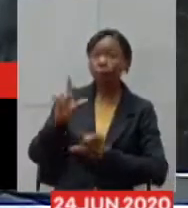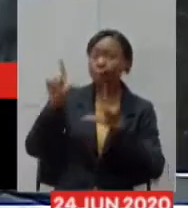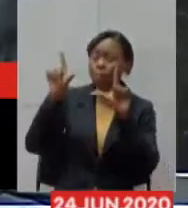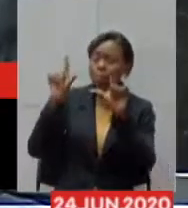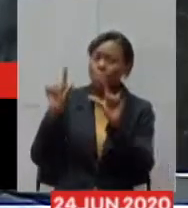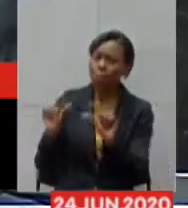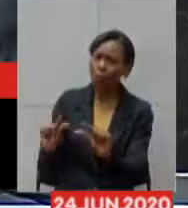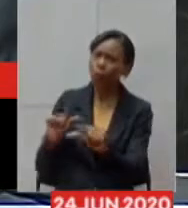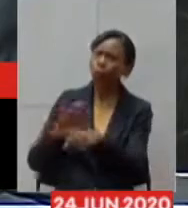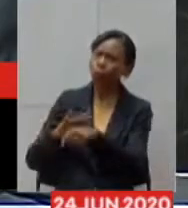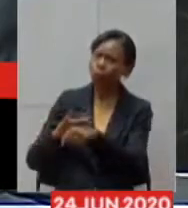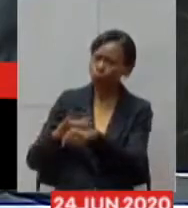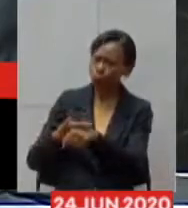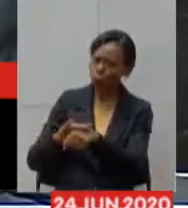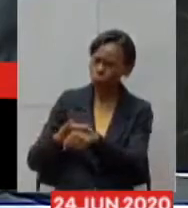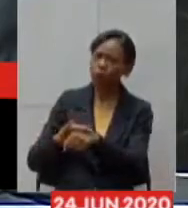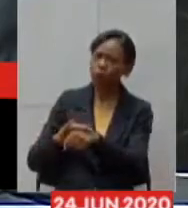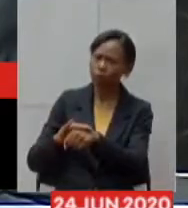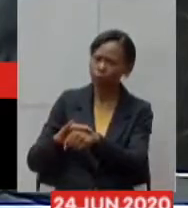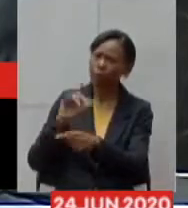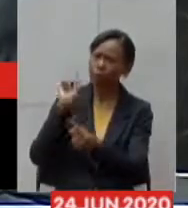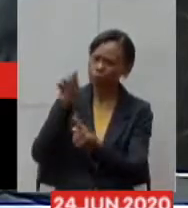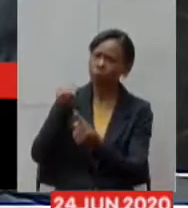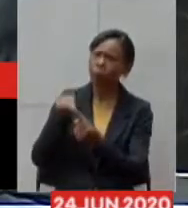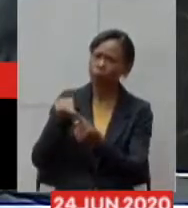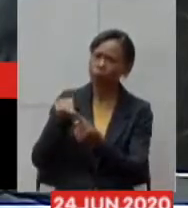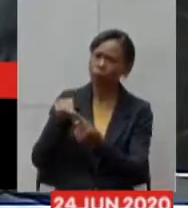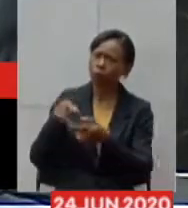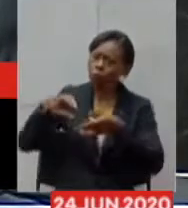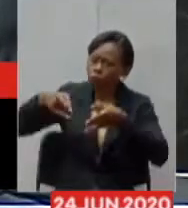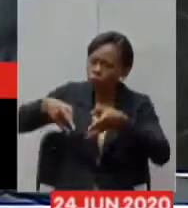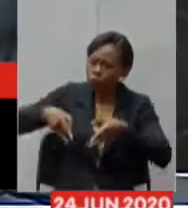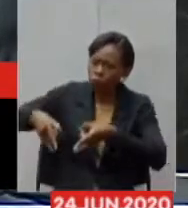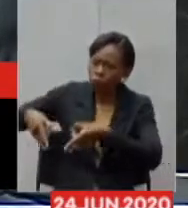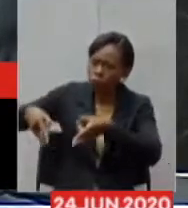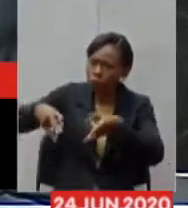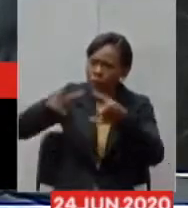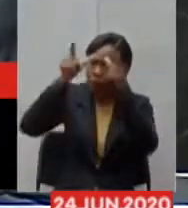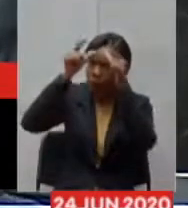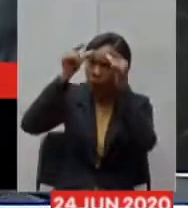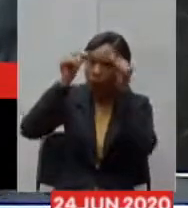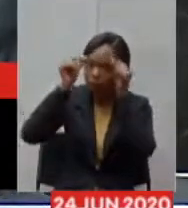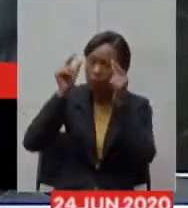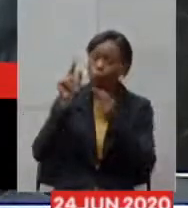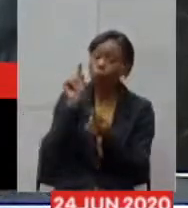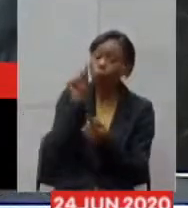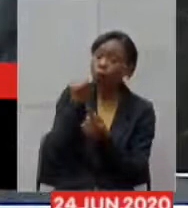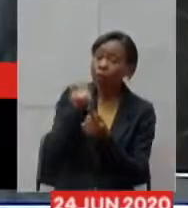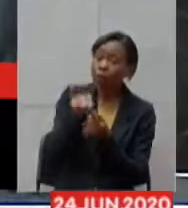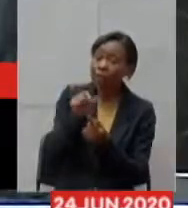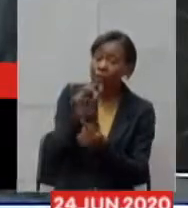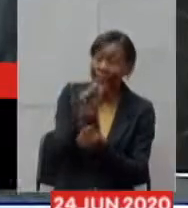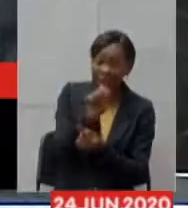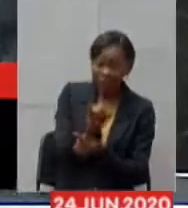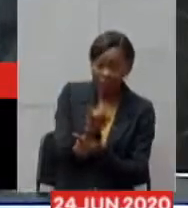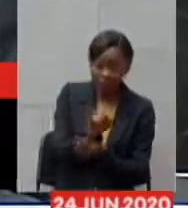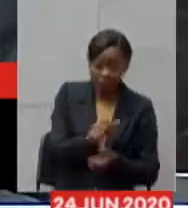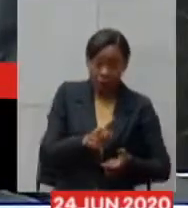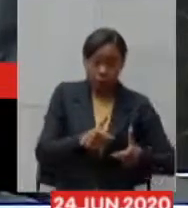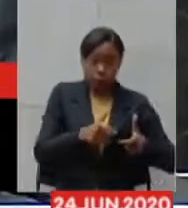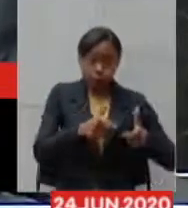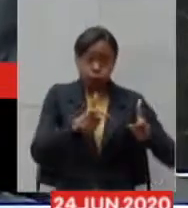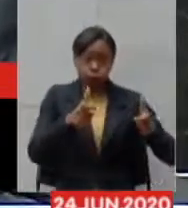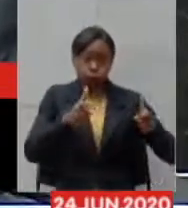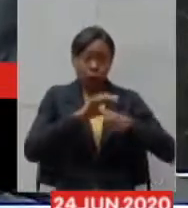hospital com leitos de enfermaria no máximo com o objetivo de caso houvesse uma explosão muito grande de